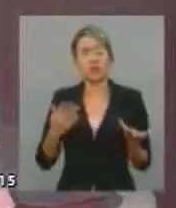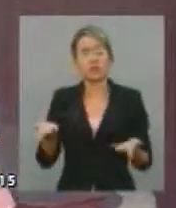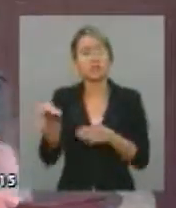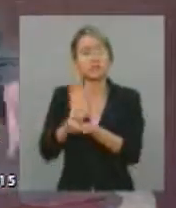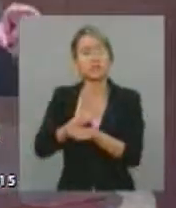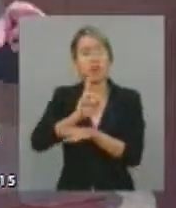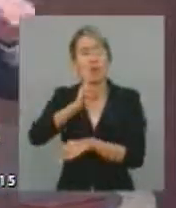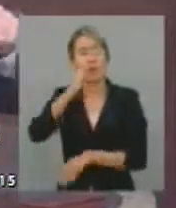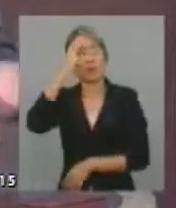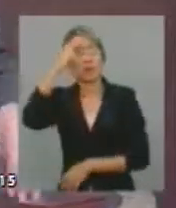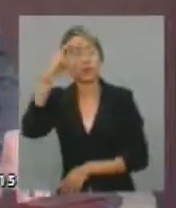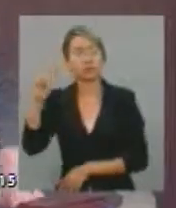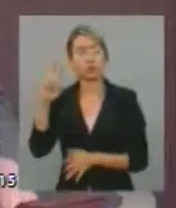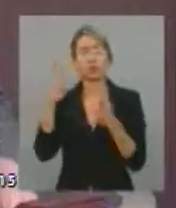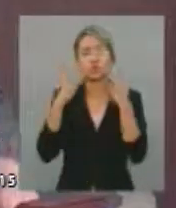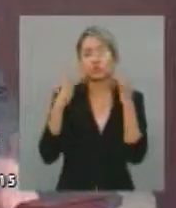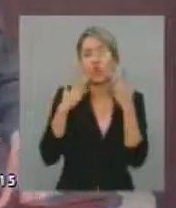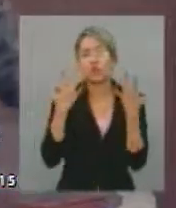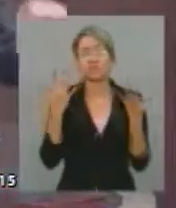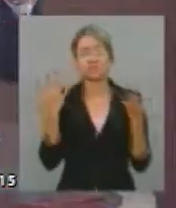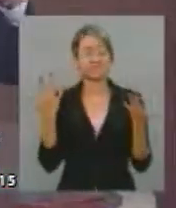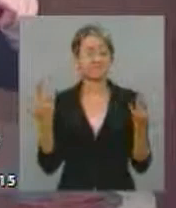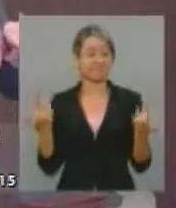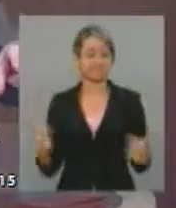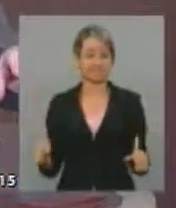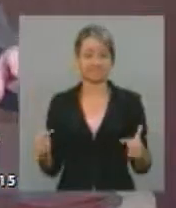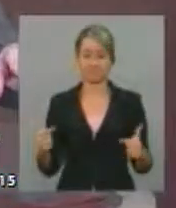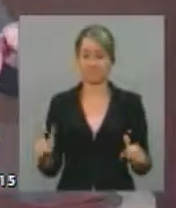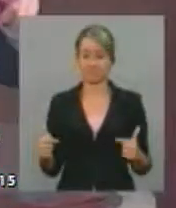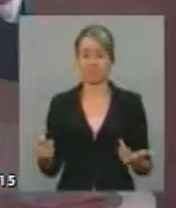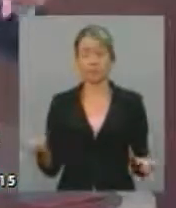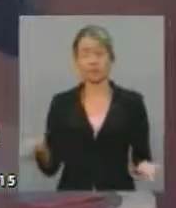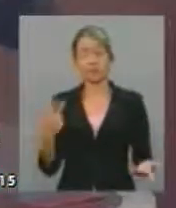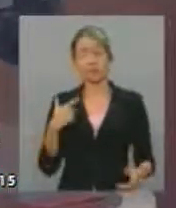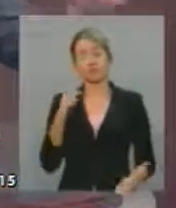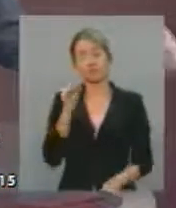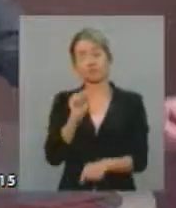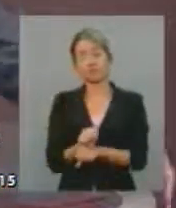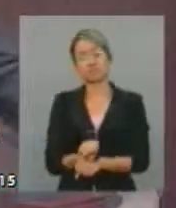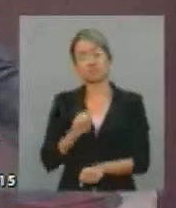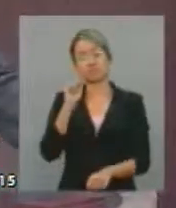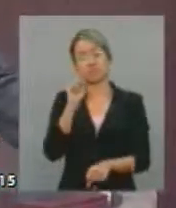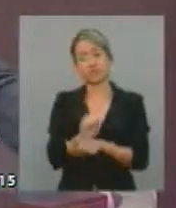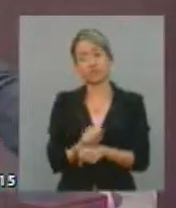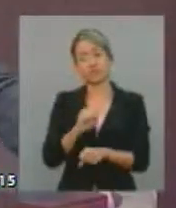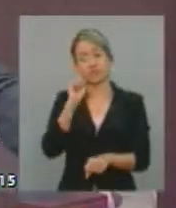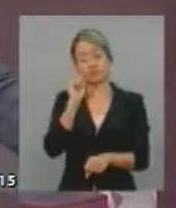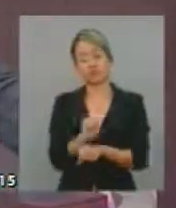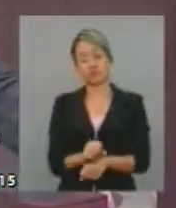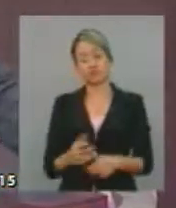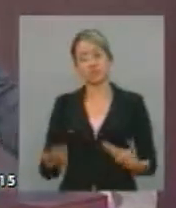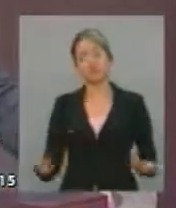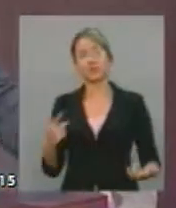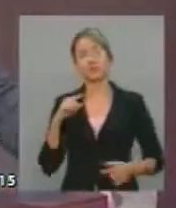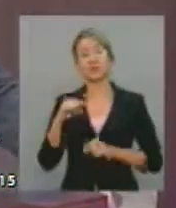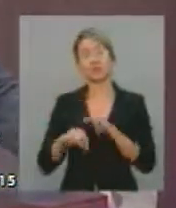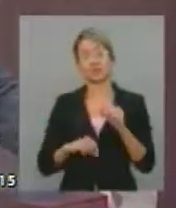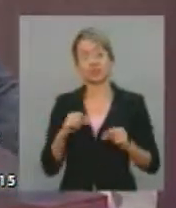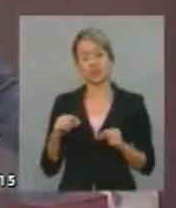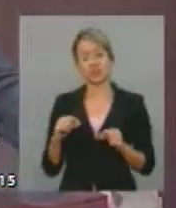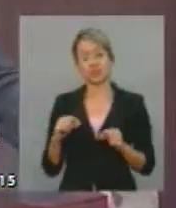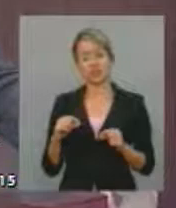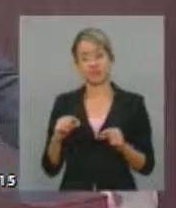Teatro, não chegou. E aí você espera é a profecia autorrealizadora. Você